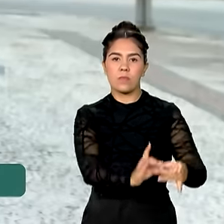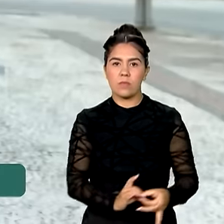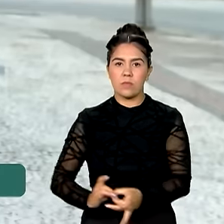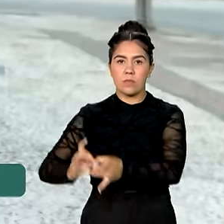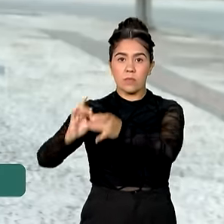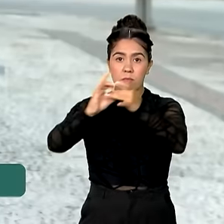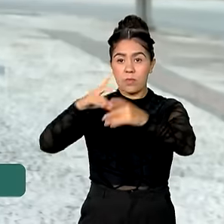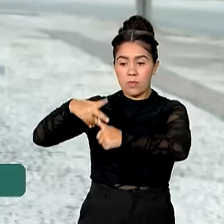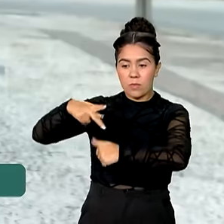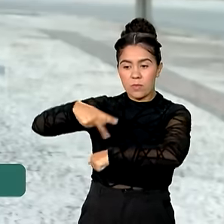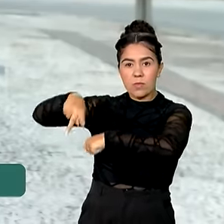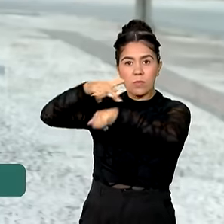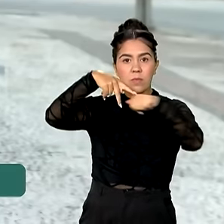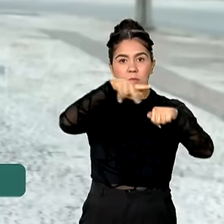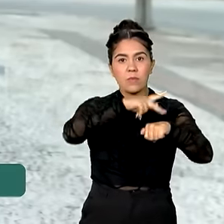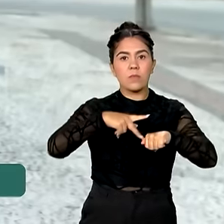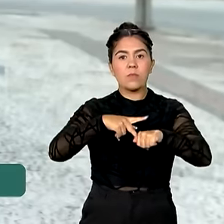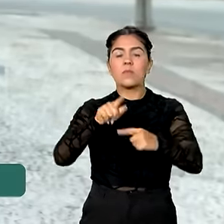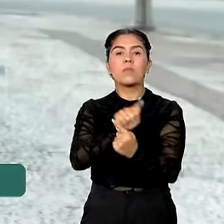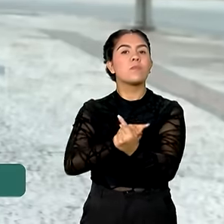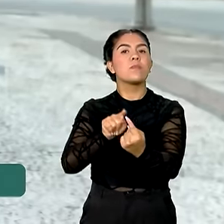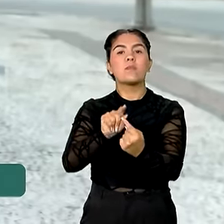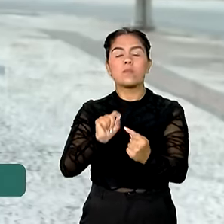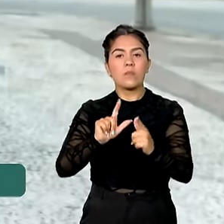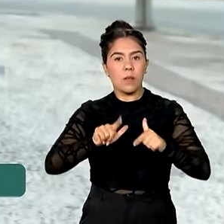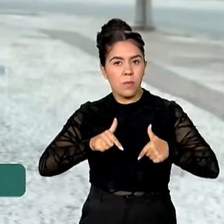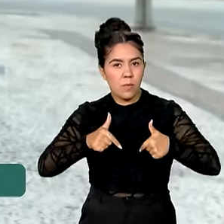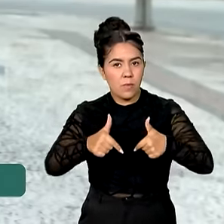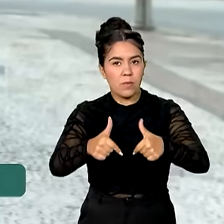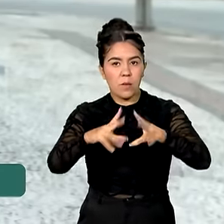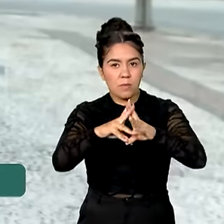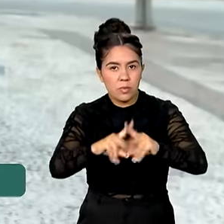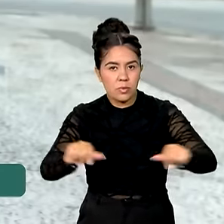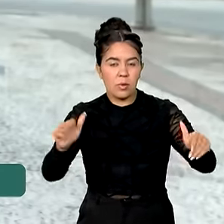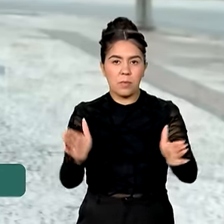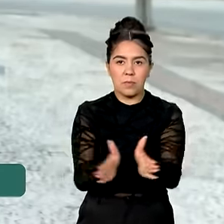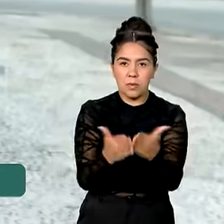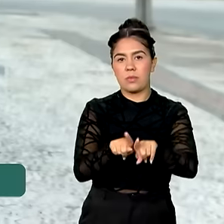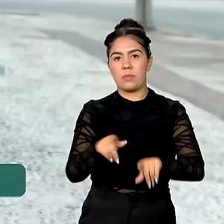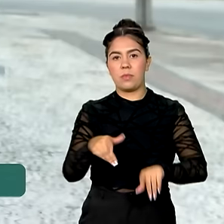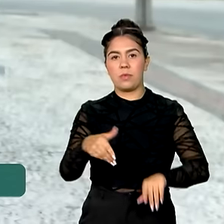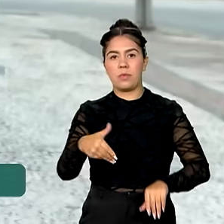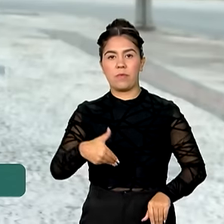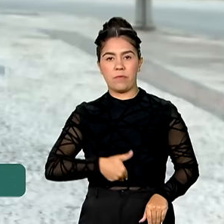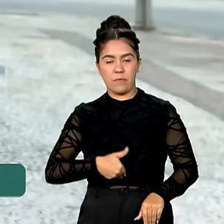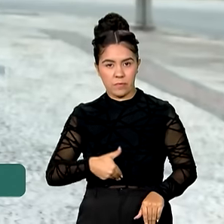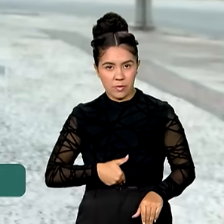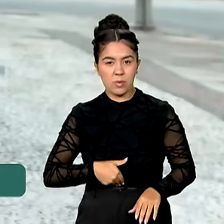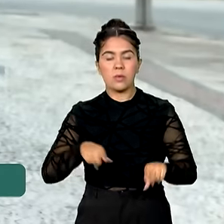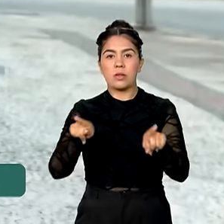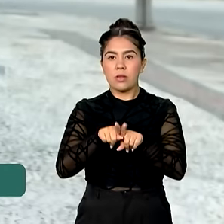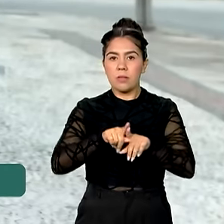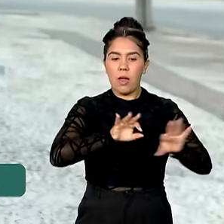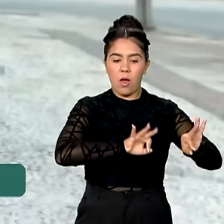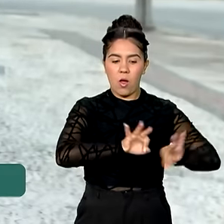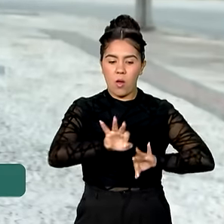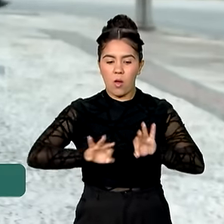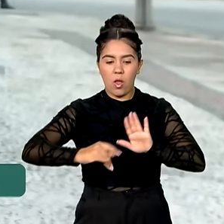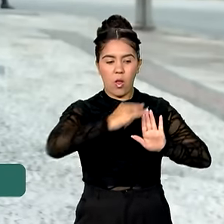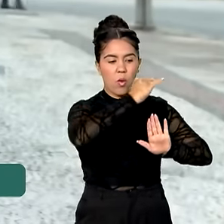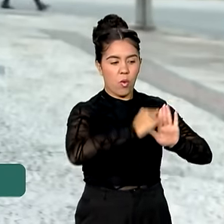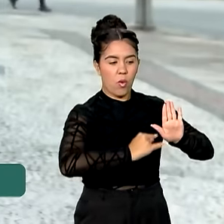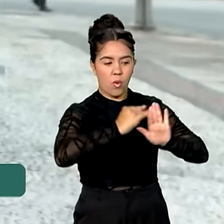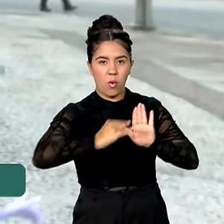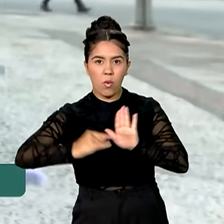global contra a fome e contra a pobreza. O encontro irá formar os documentos que vão